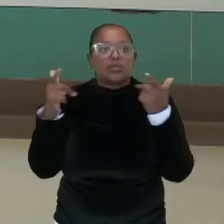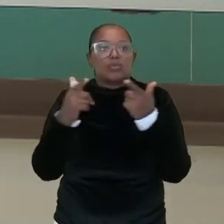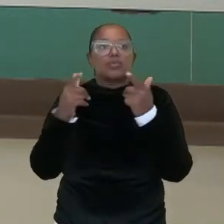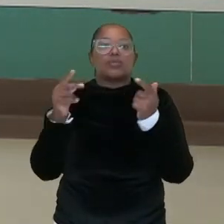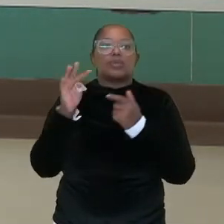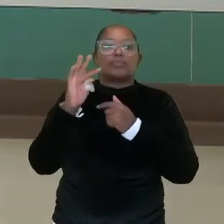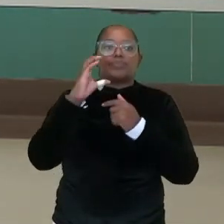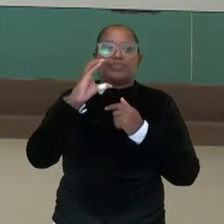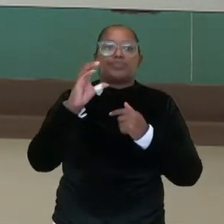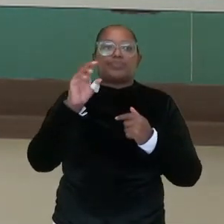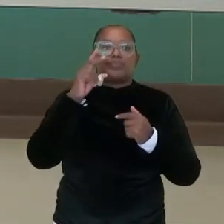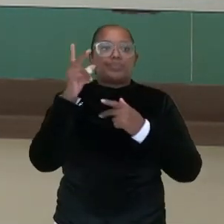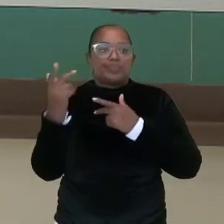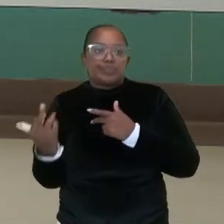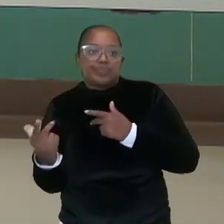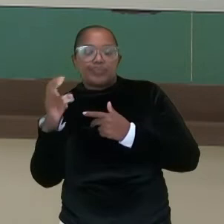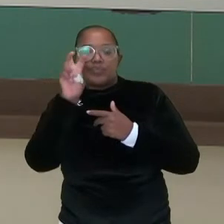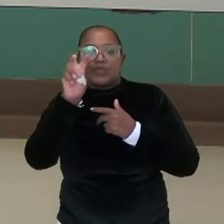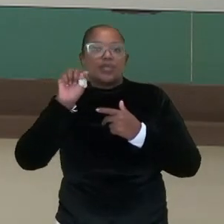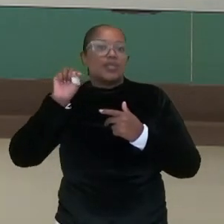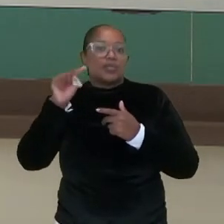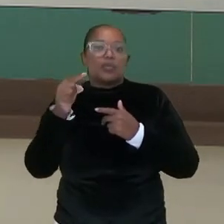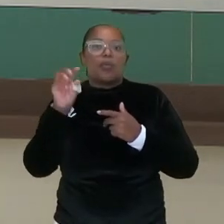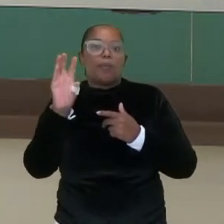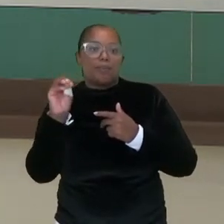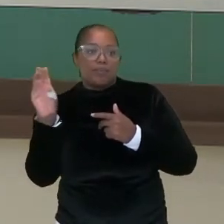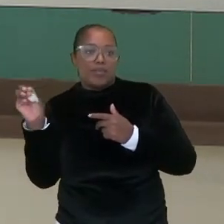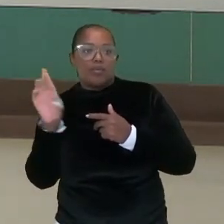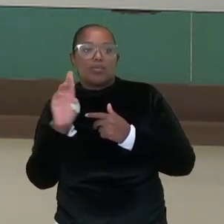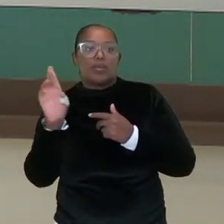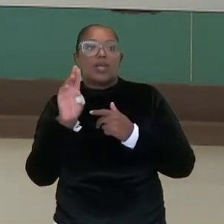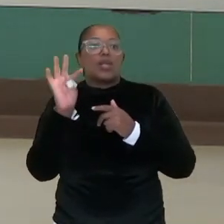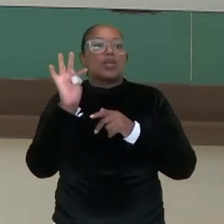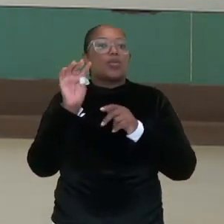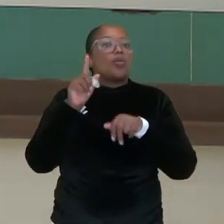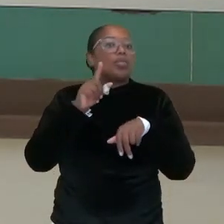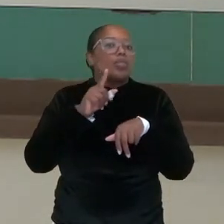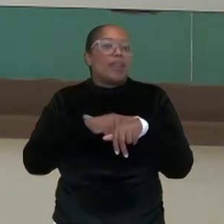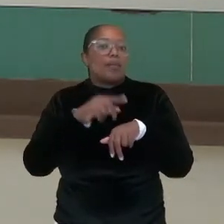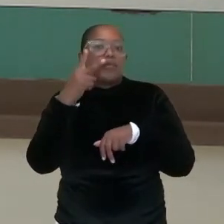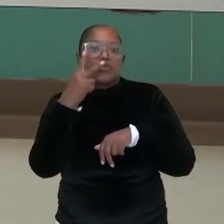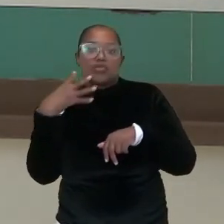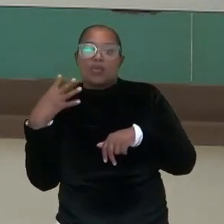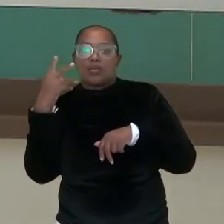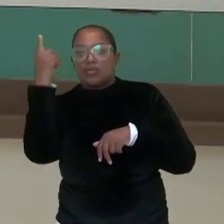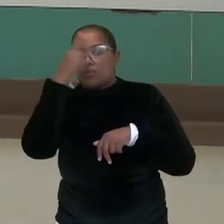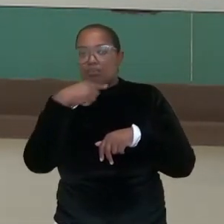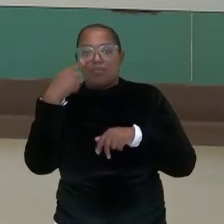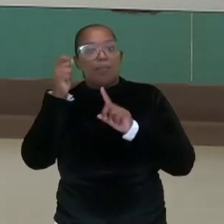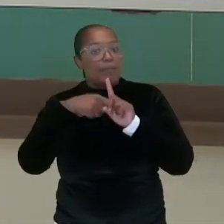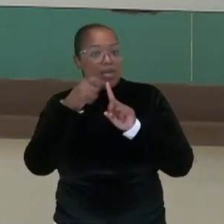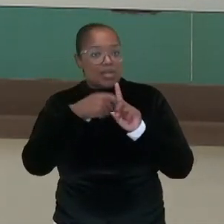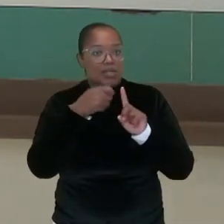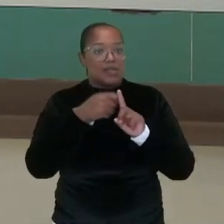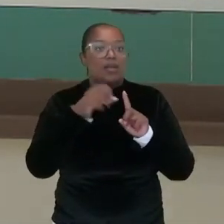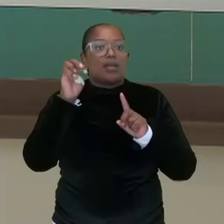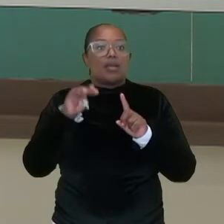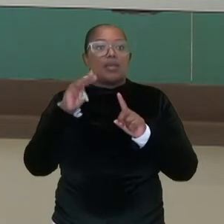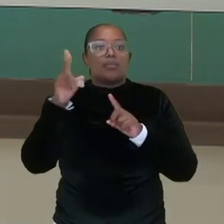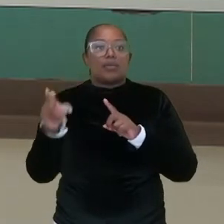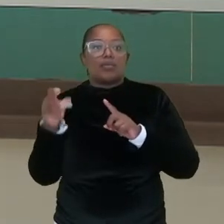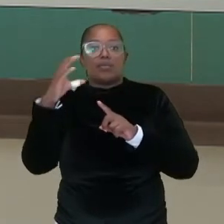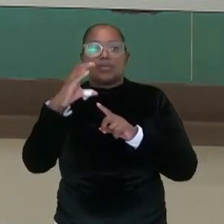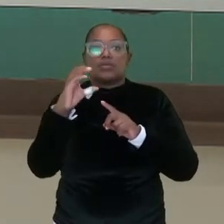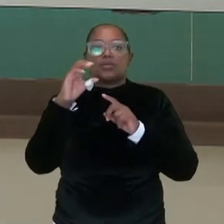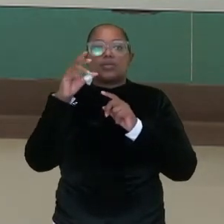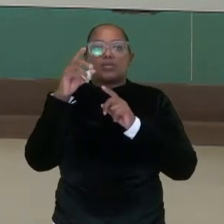equivale a 0,0122 ao mês e o tempo 24 meses. A fórmula M é igual a C que multiplica